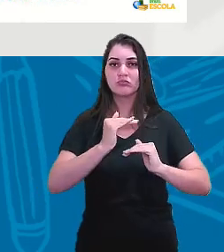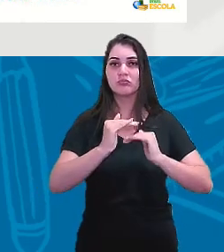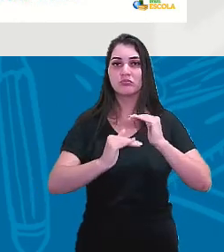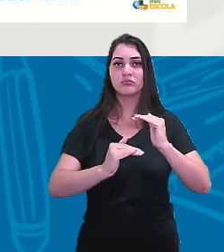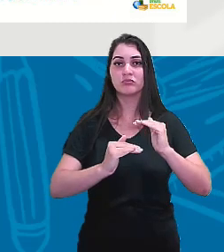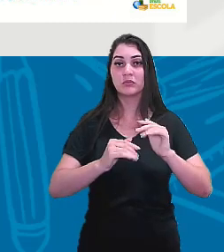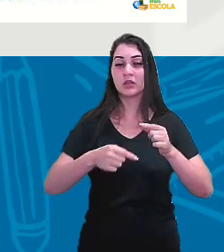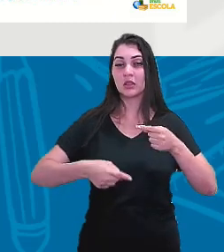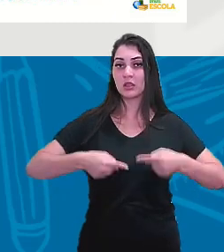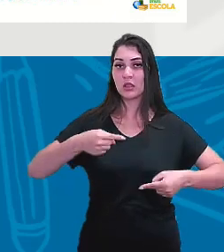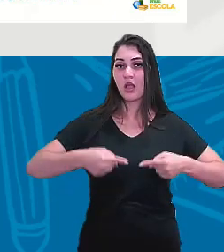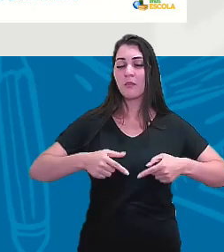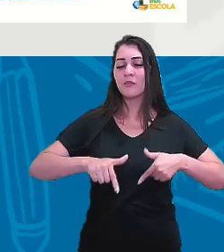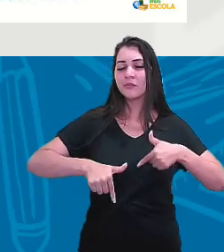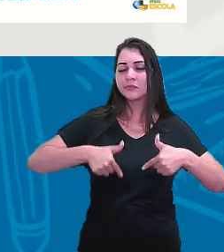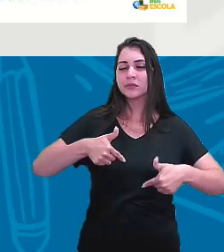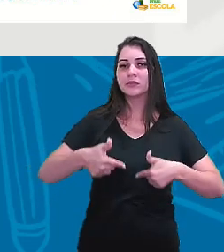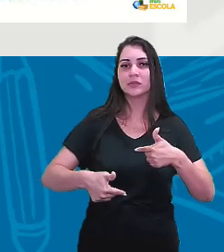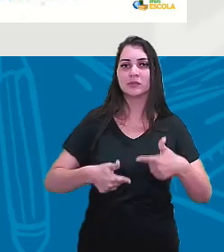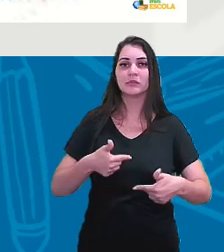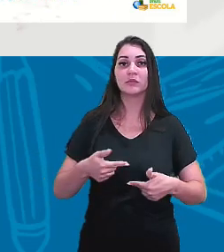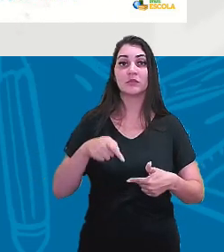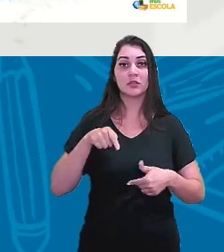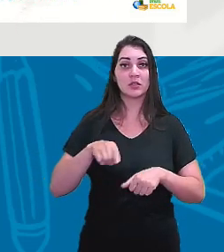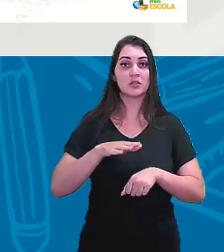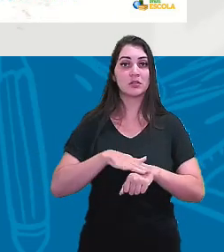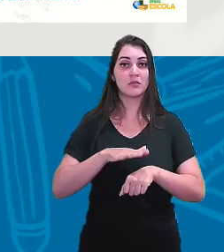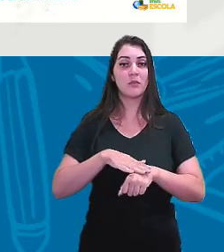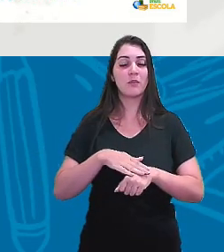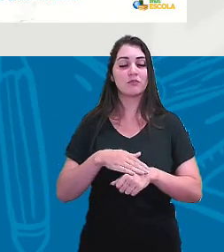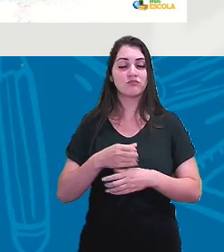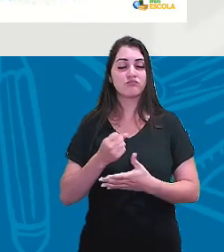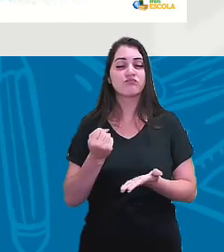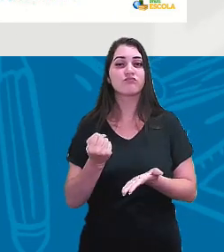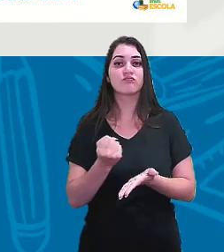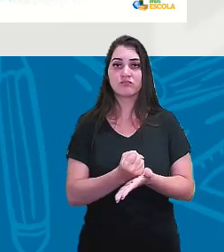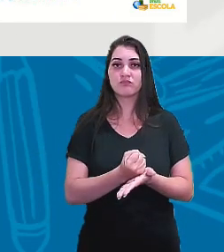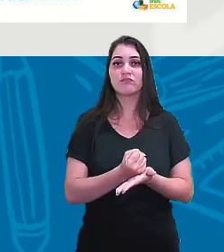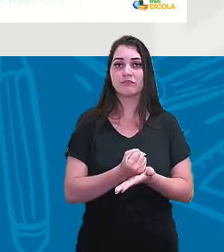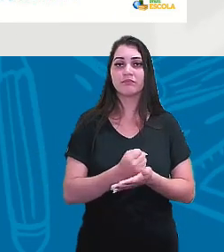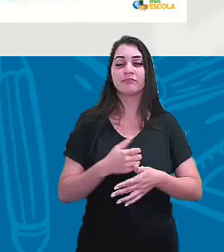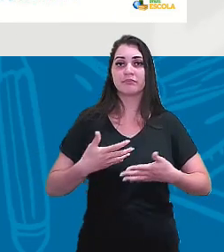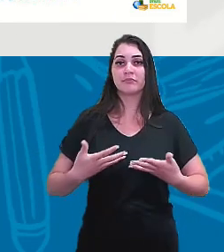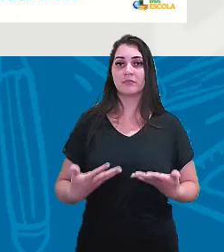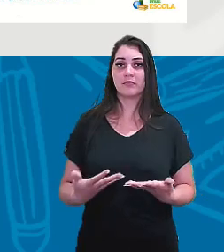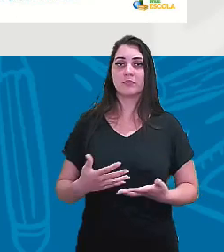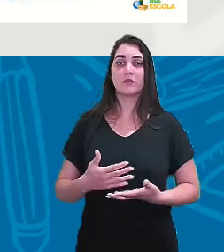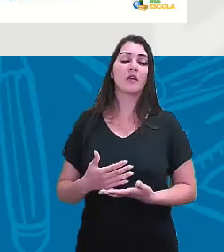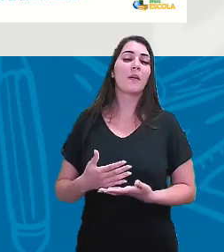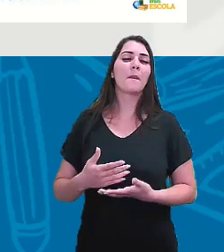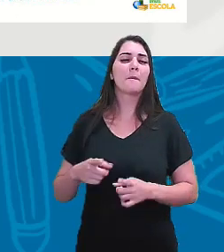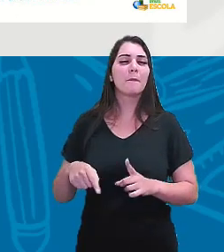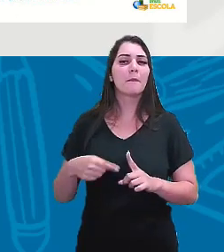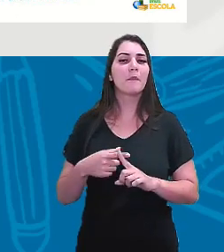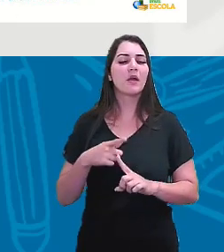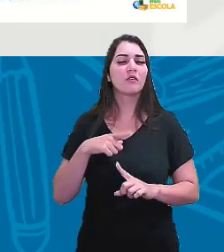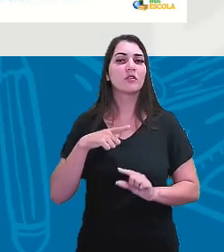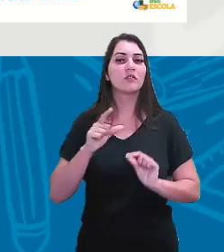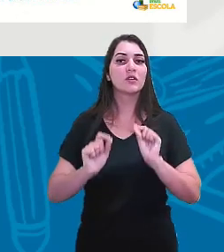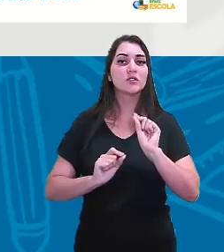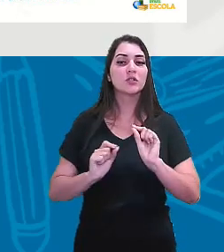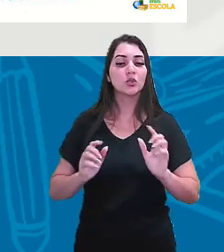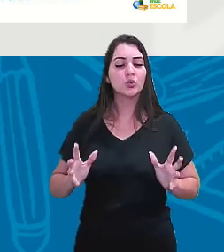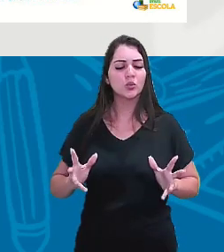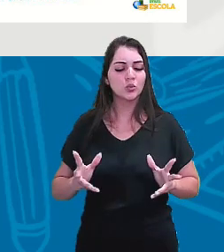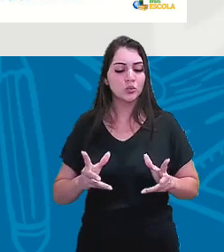da política trabalhista foi nesse momento consolidada. Então, por mais que houvesse toda